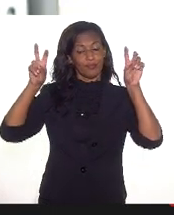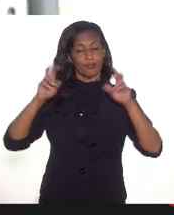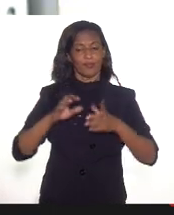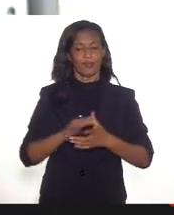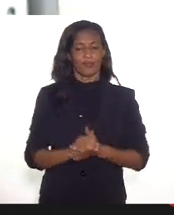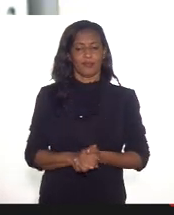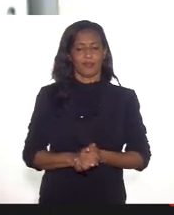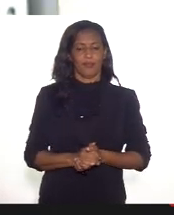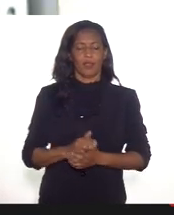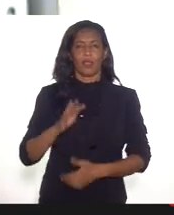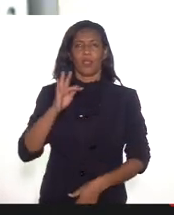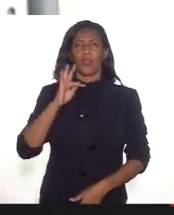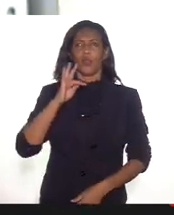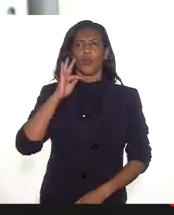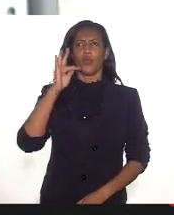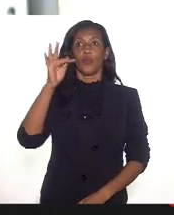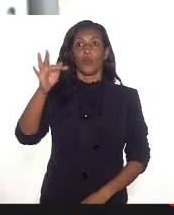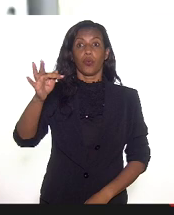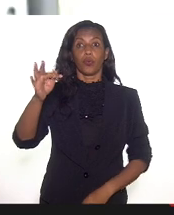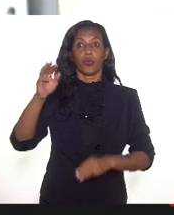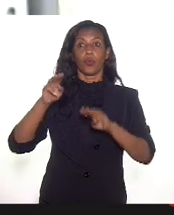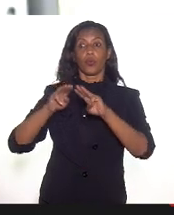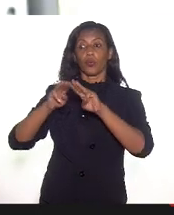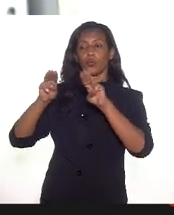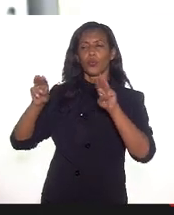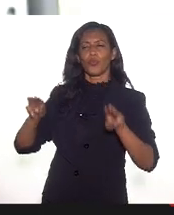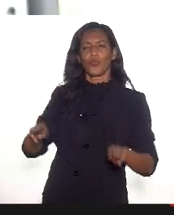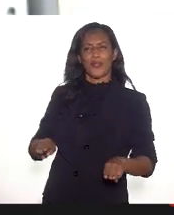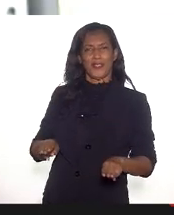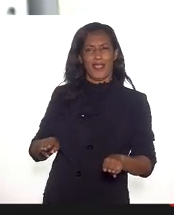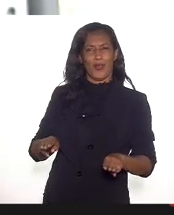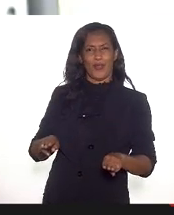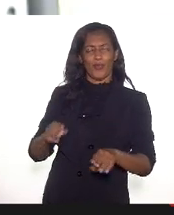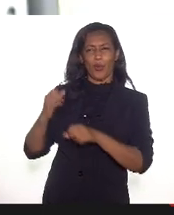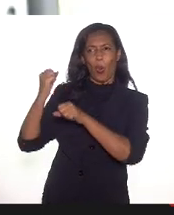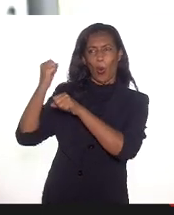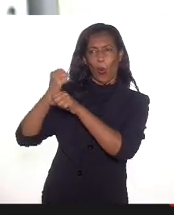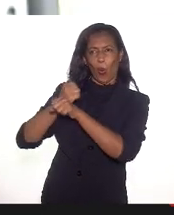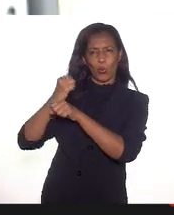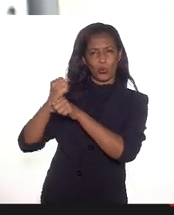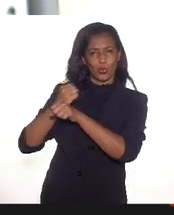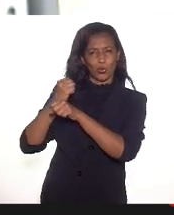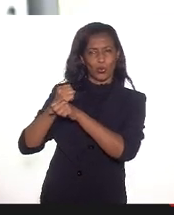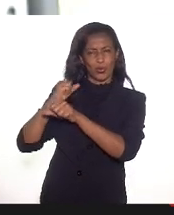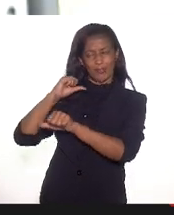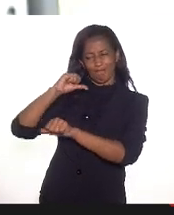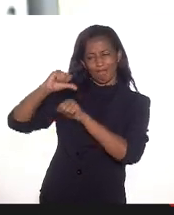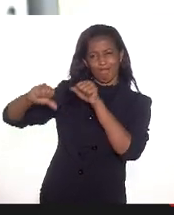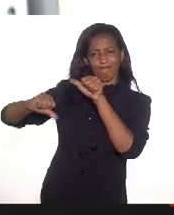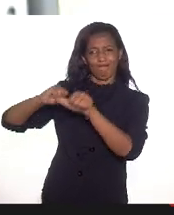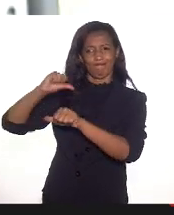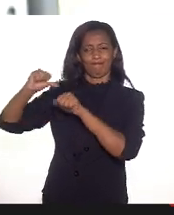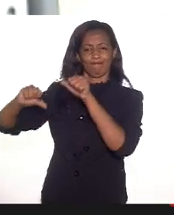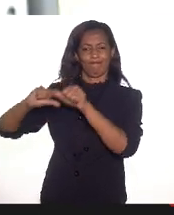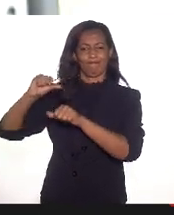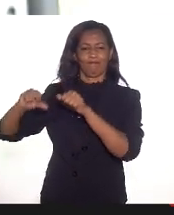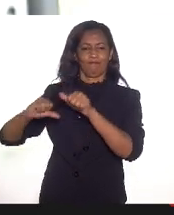o futuro dos museus recuperar e reimaginar. Foi o tema que o ICOM